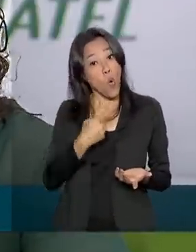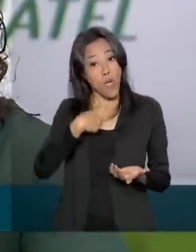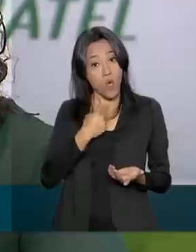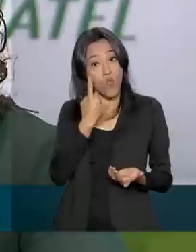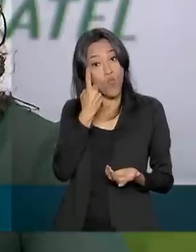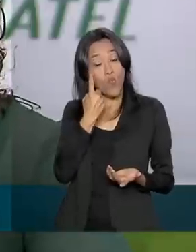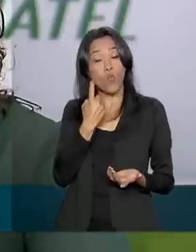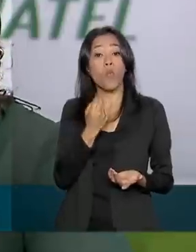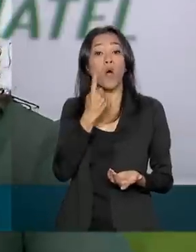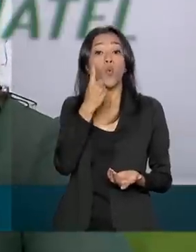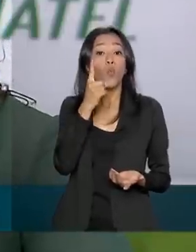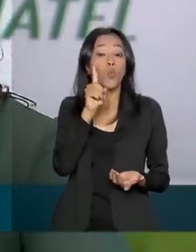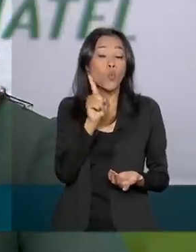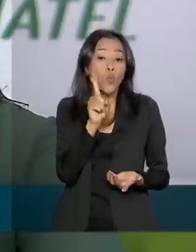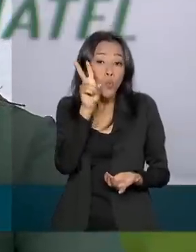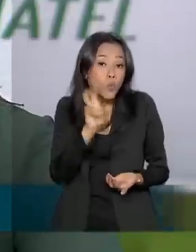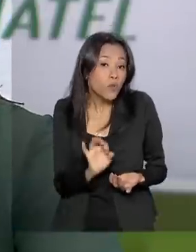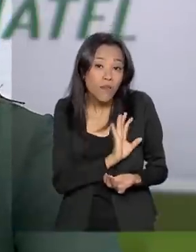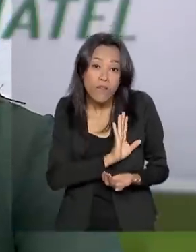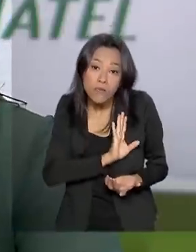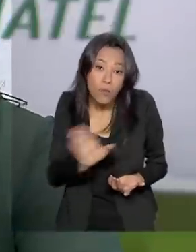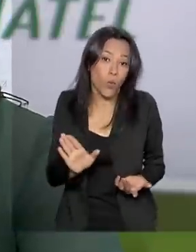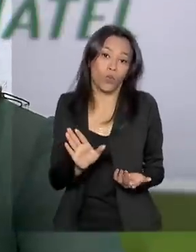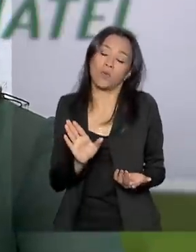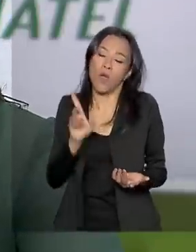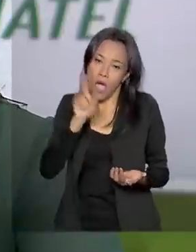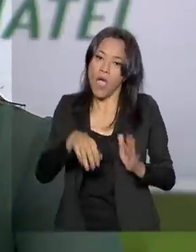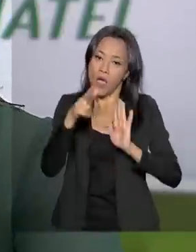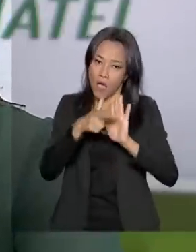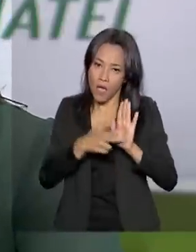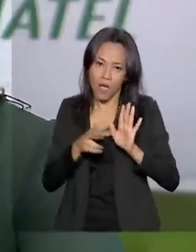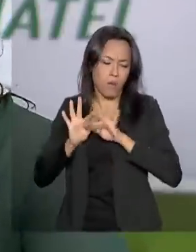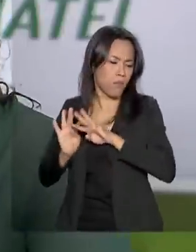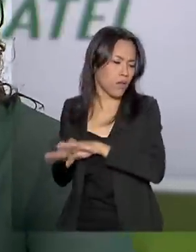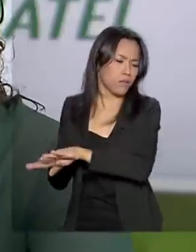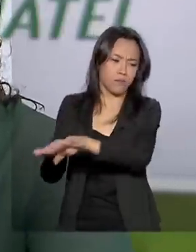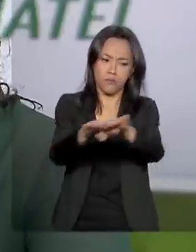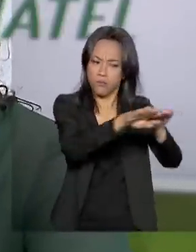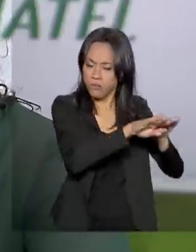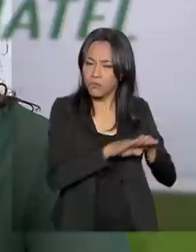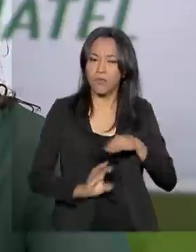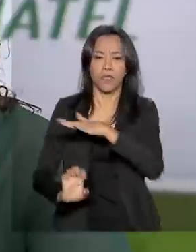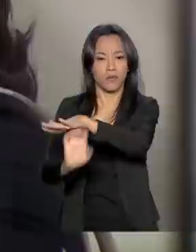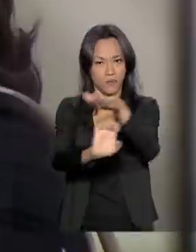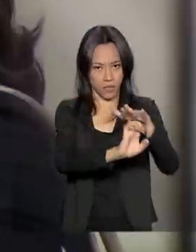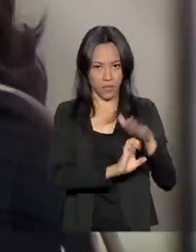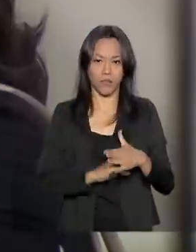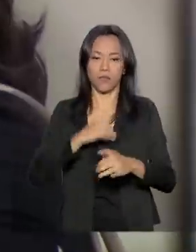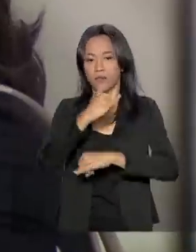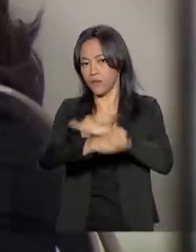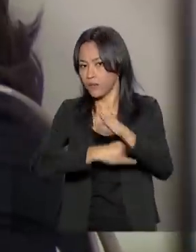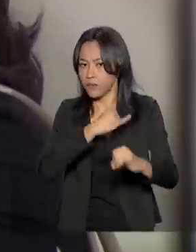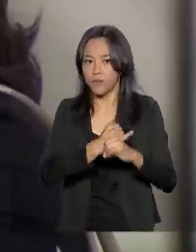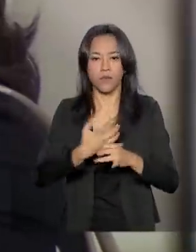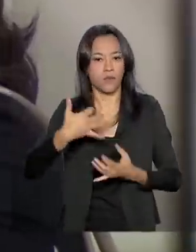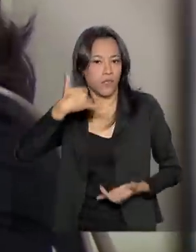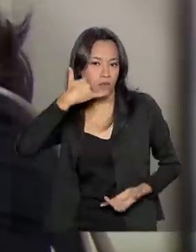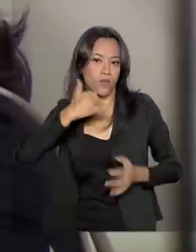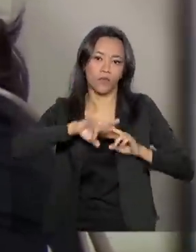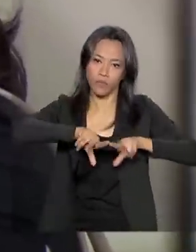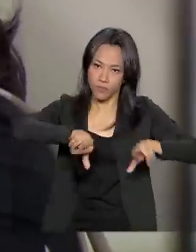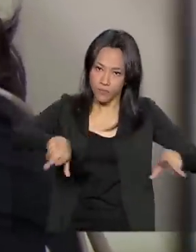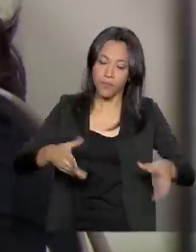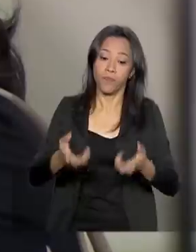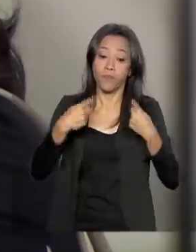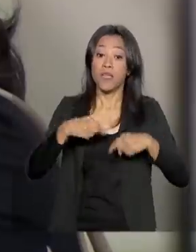única vez e vale para todas as empresas de telefonia, TV por assinatura e banda larga. Após essa data, o consumidor